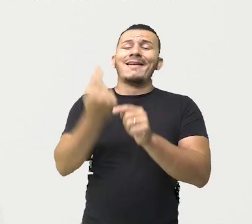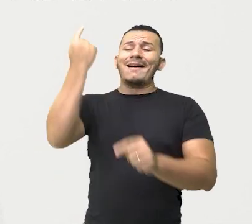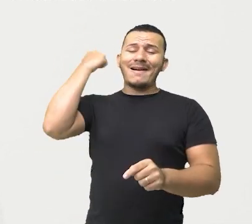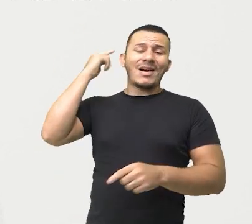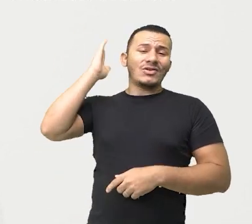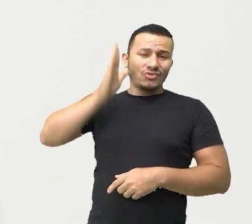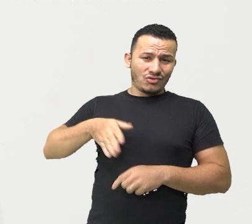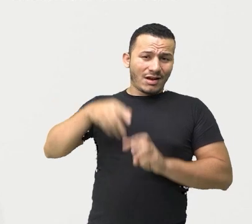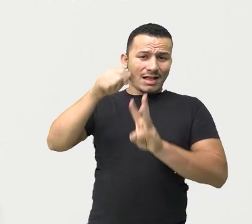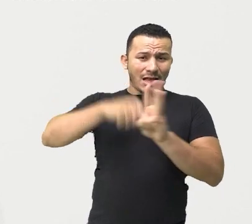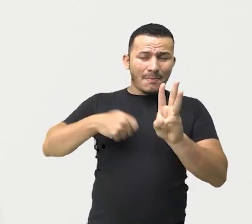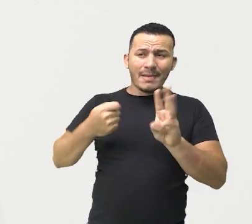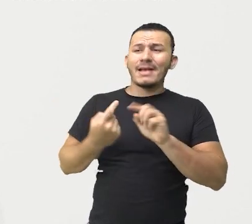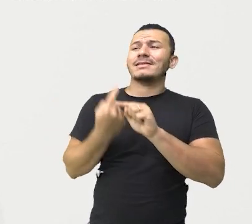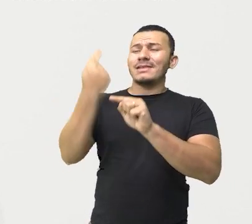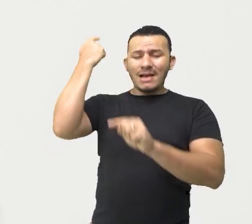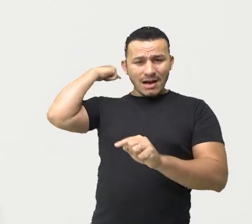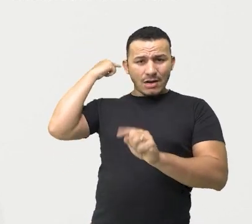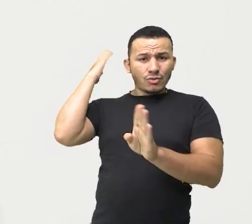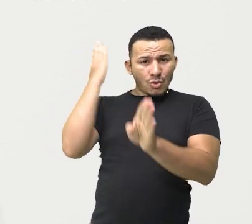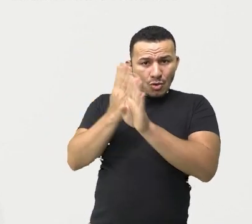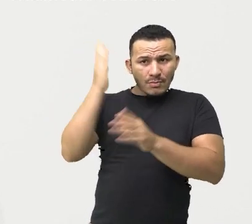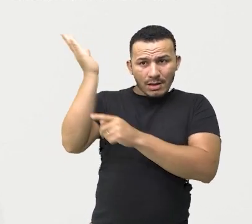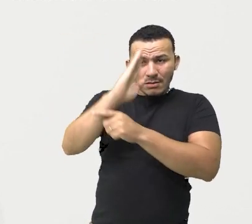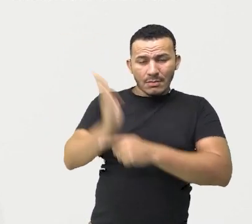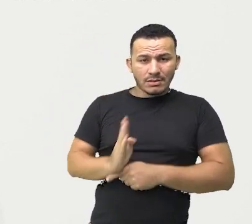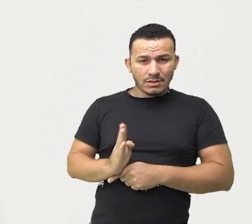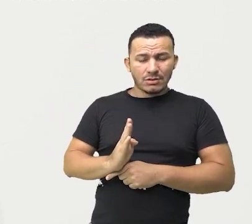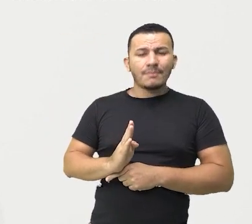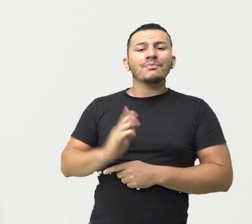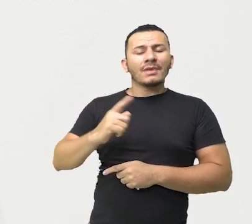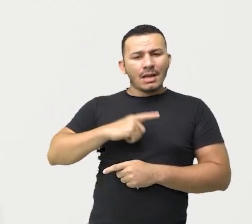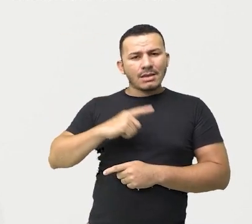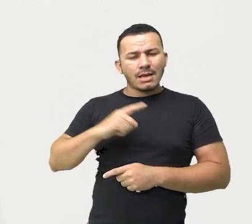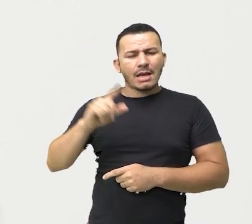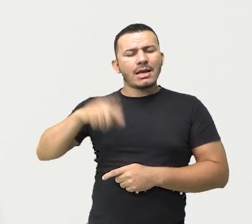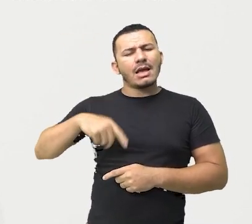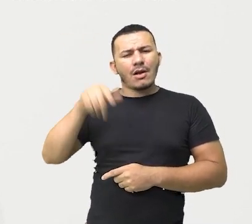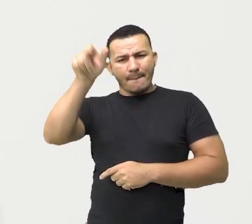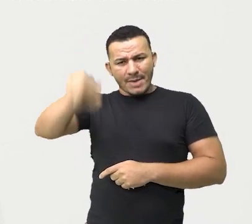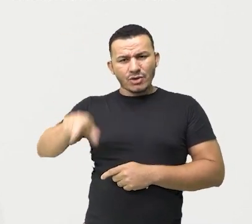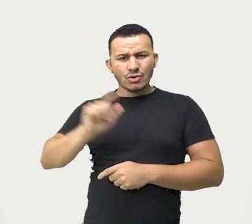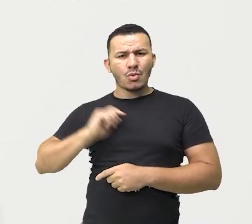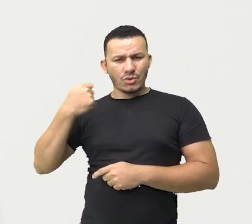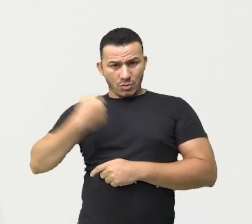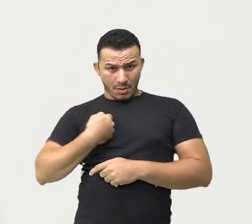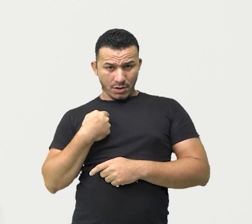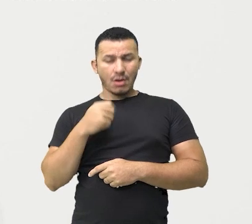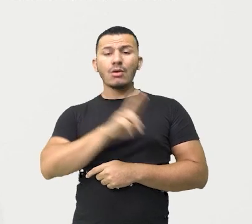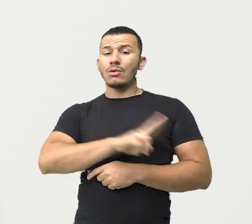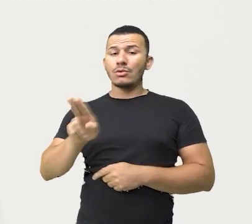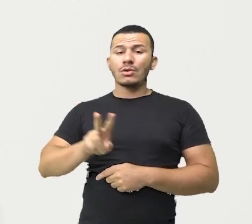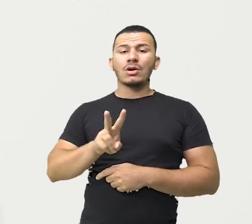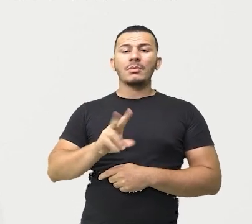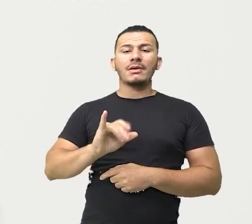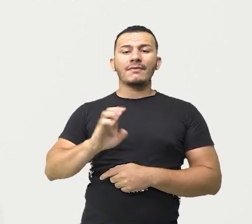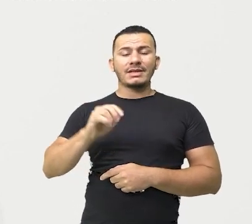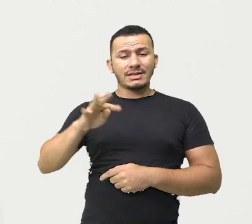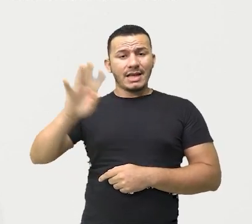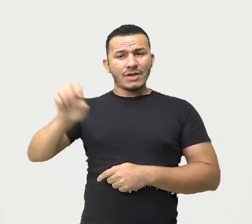antes do descobrimento oficial do nosso país, o navegante espanhol Vicente Pizón